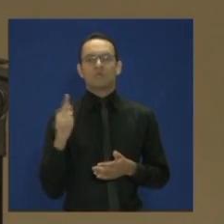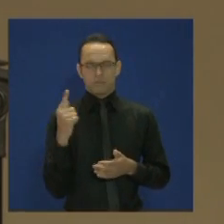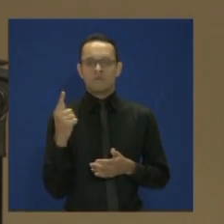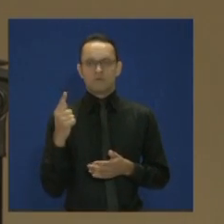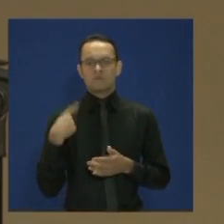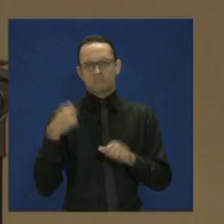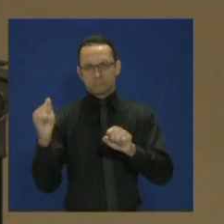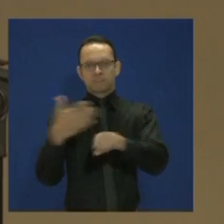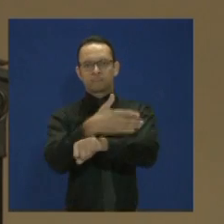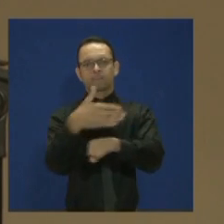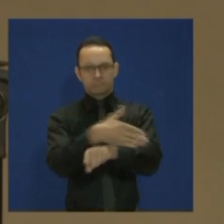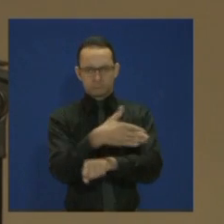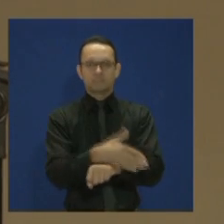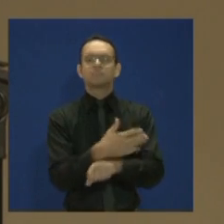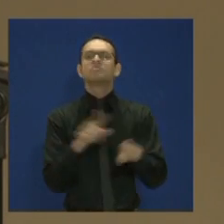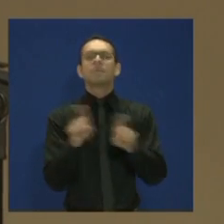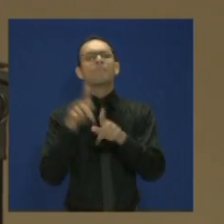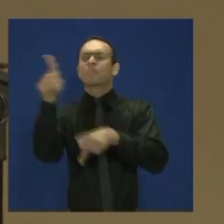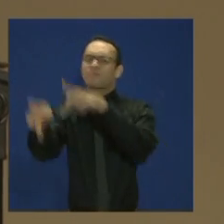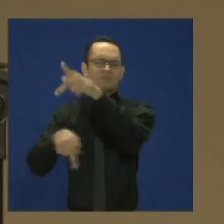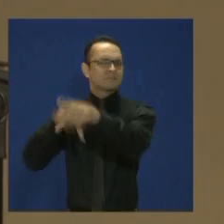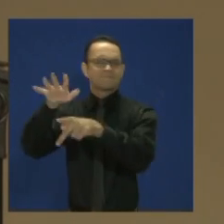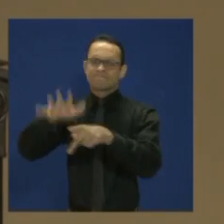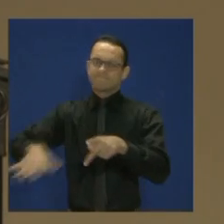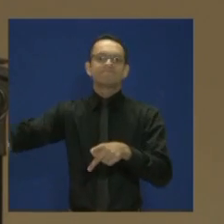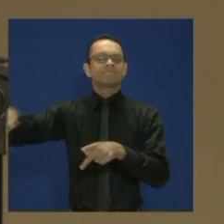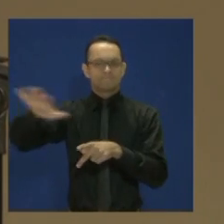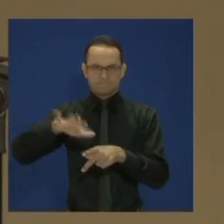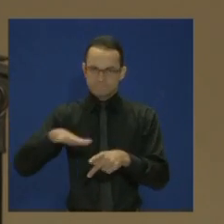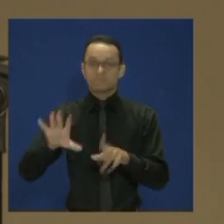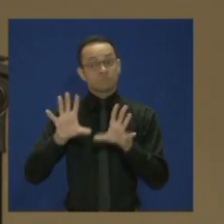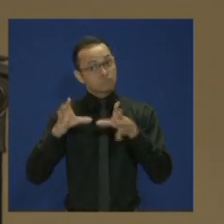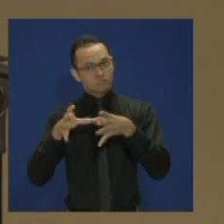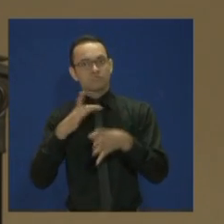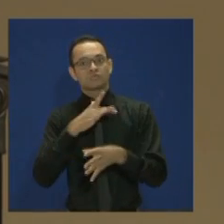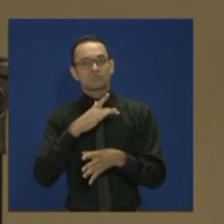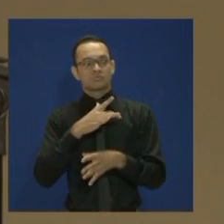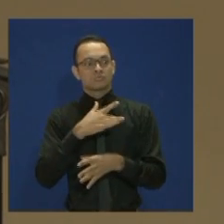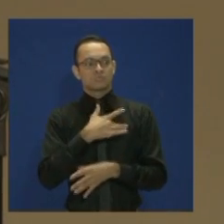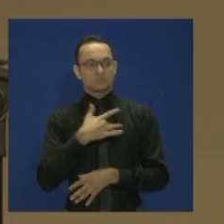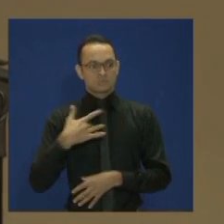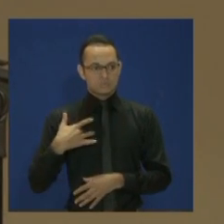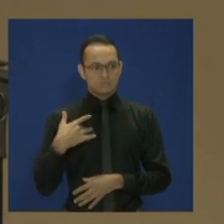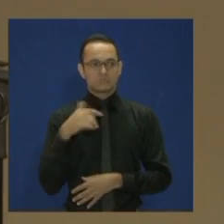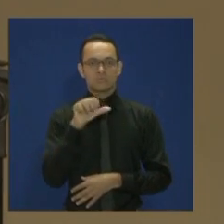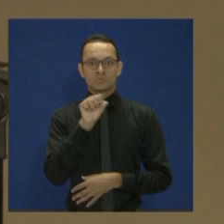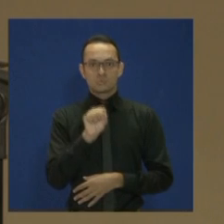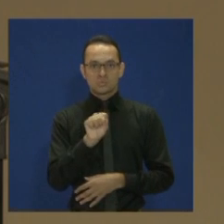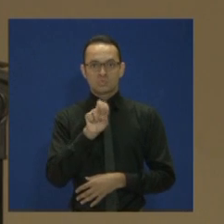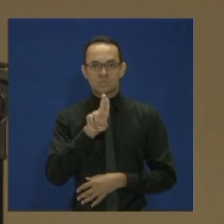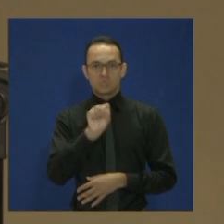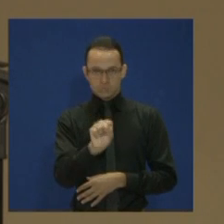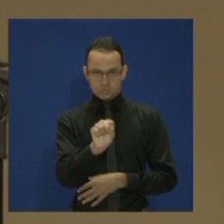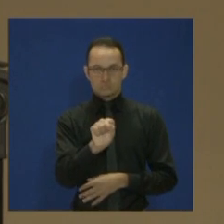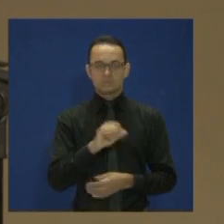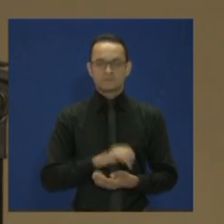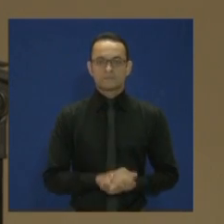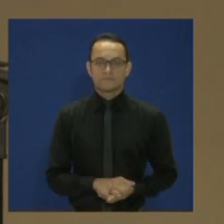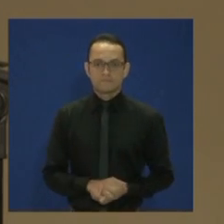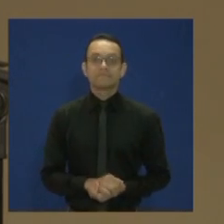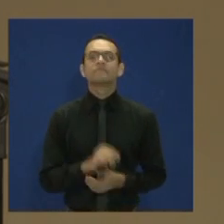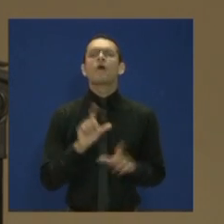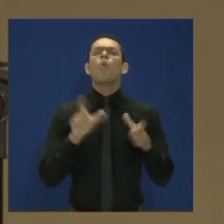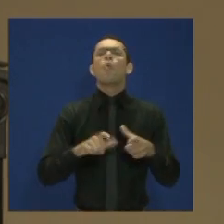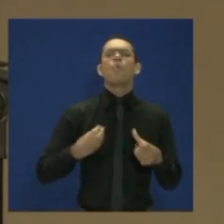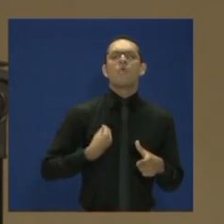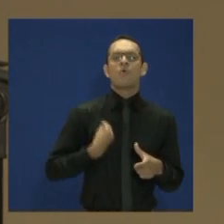a população que tem acesso à saúde por meio do SUS. Essa obra se localiza na Praça